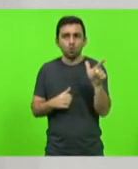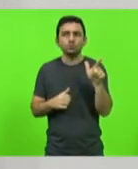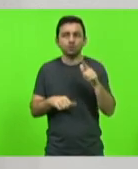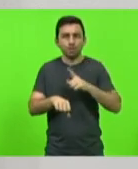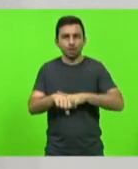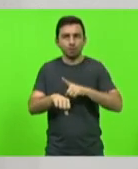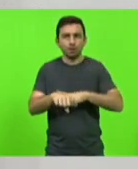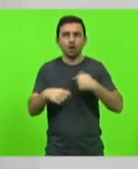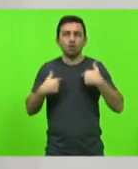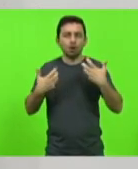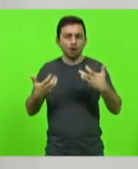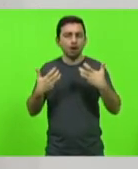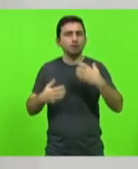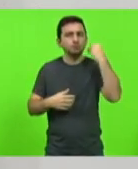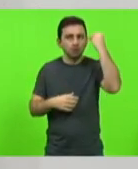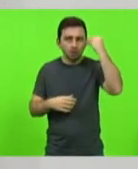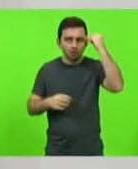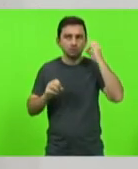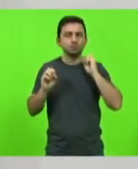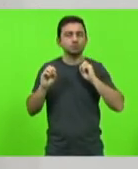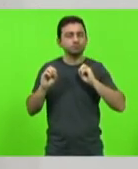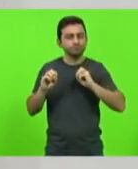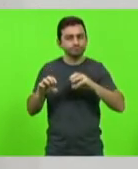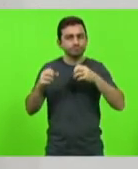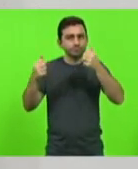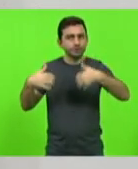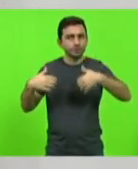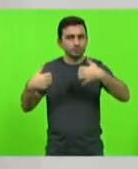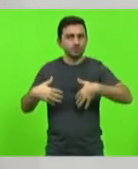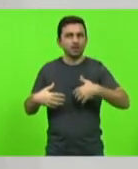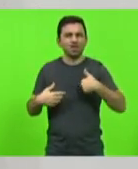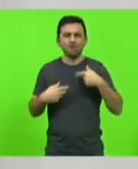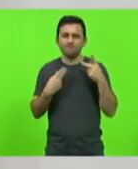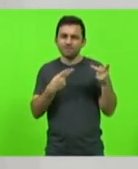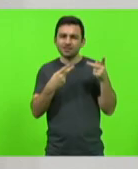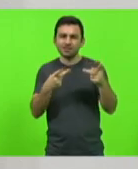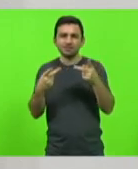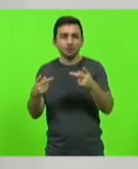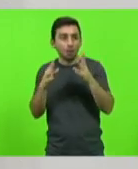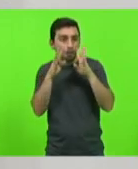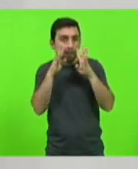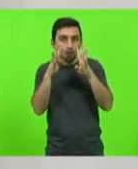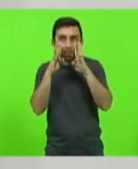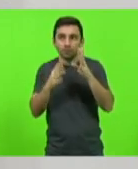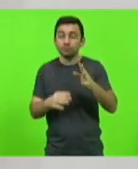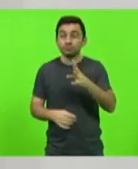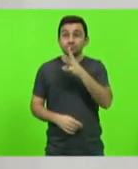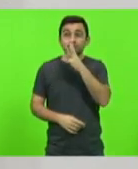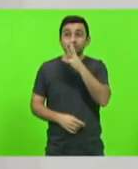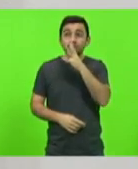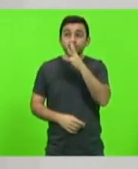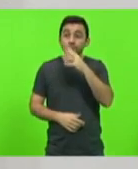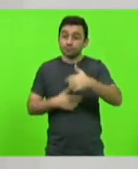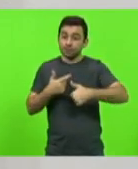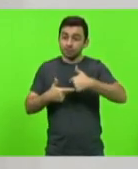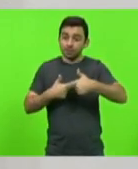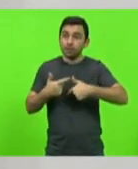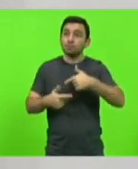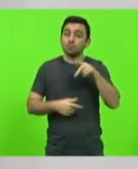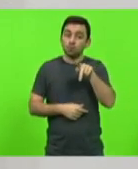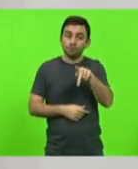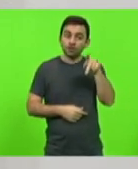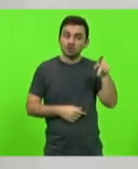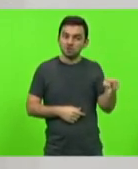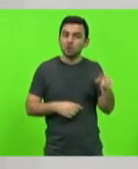eu vou trazer outras experiências de escola. Eu tenho visitado muito, estou maravilhada com o trabalho que os nossos educadores